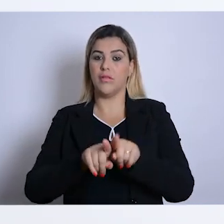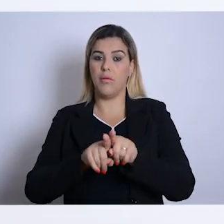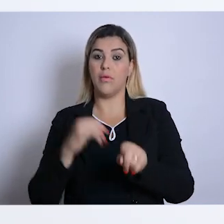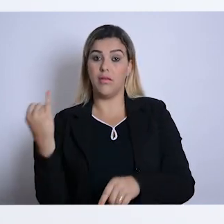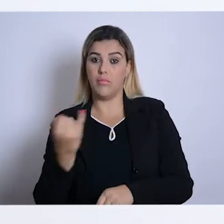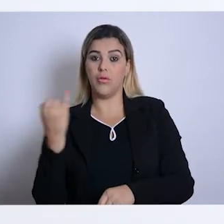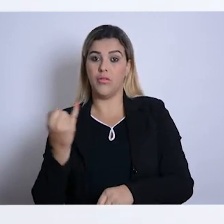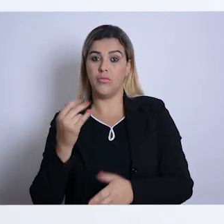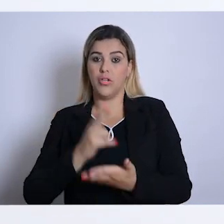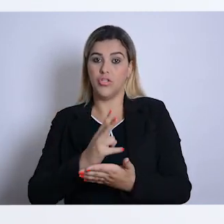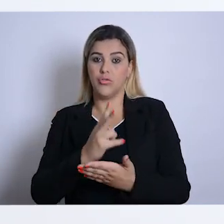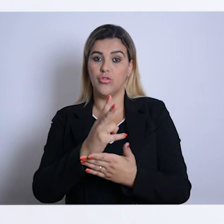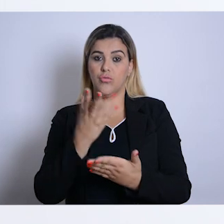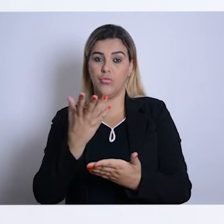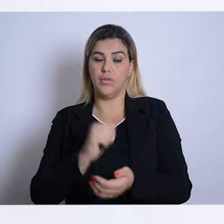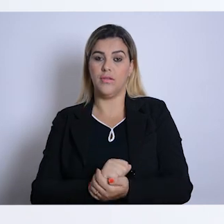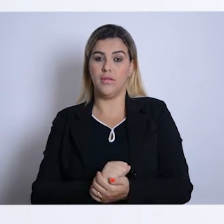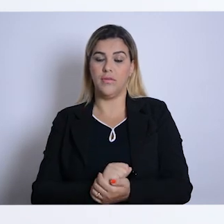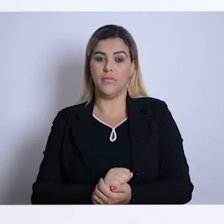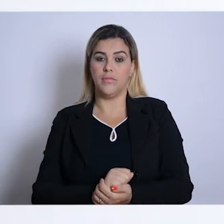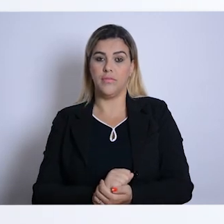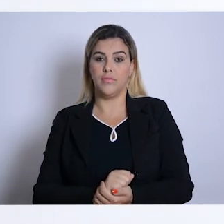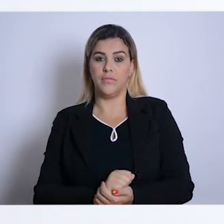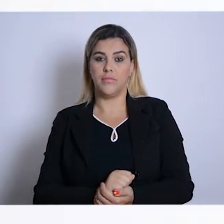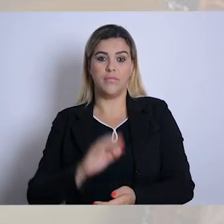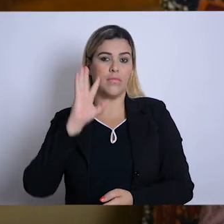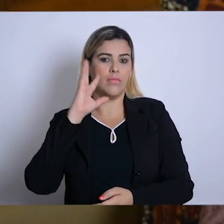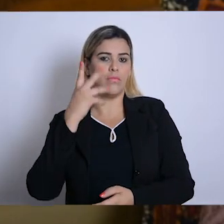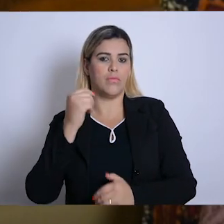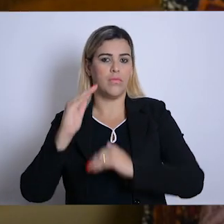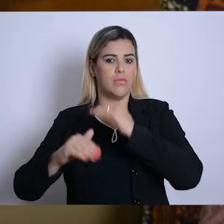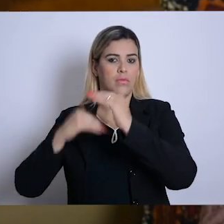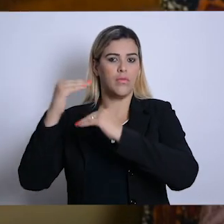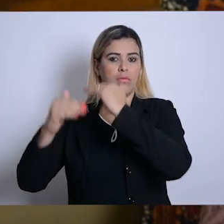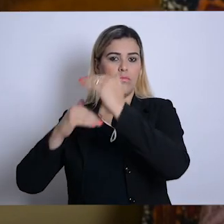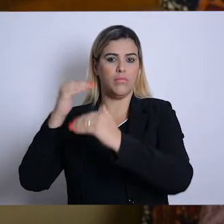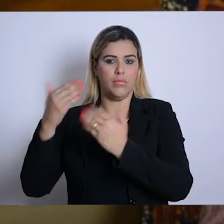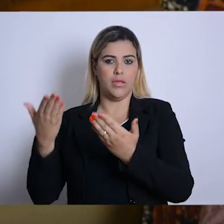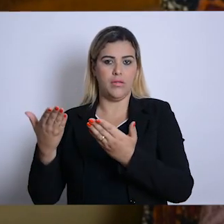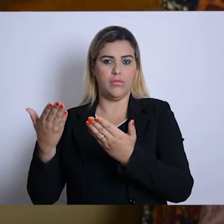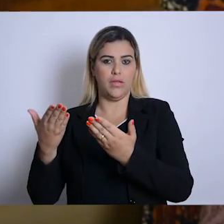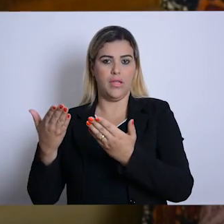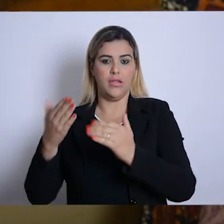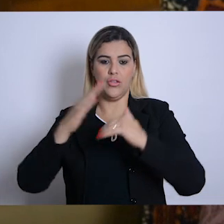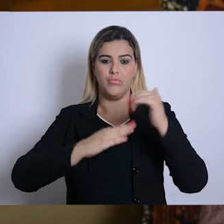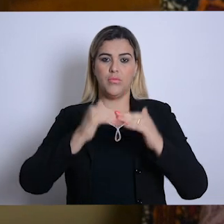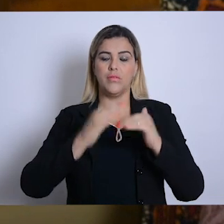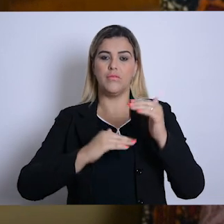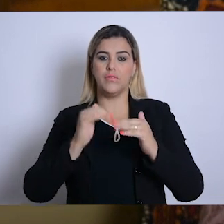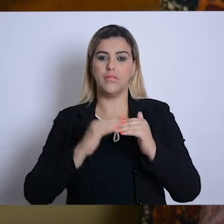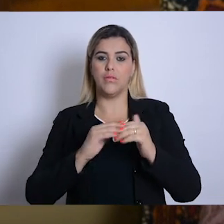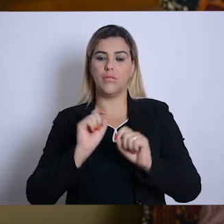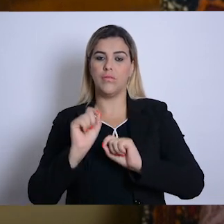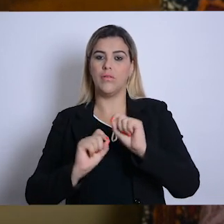deles também é fundamental para que a entidade continue exercendo o trabalho delas. Eu acho que o desenvolvimento da instituição de